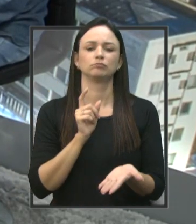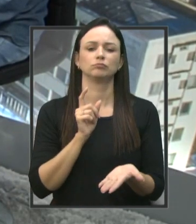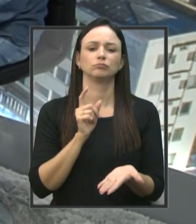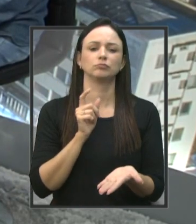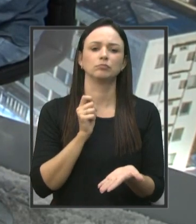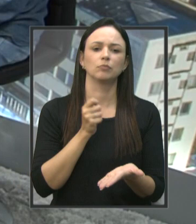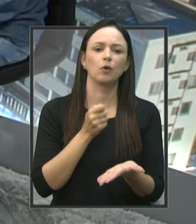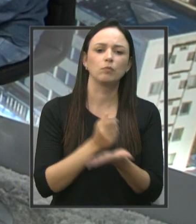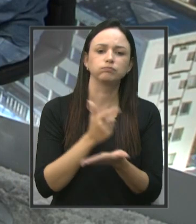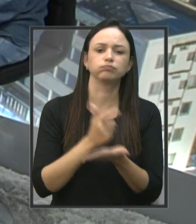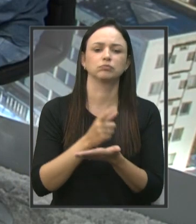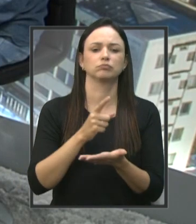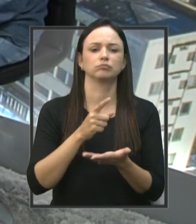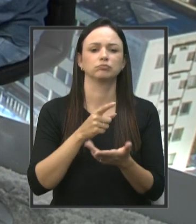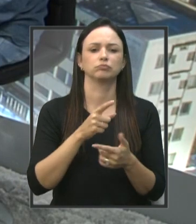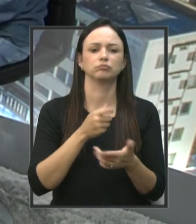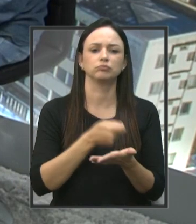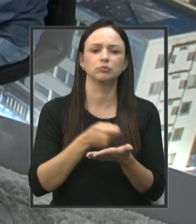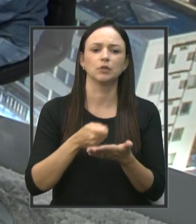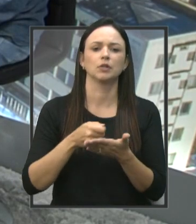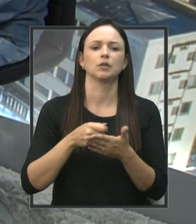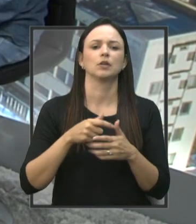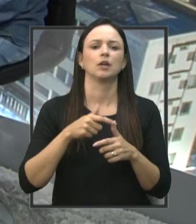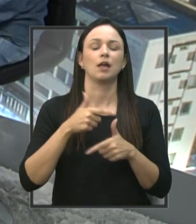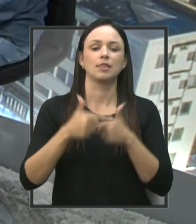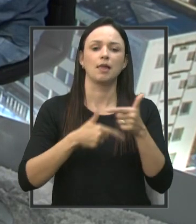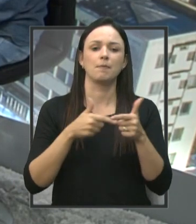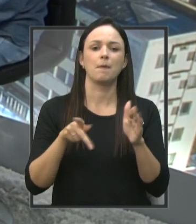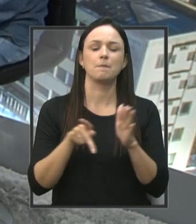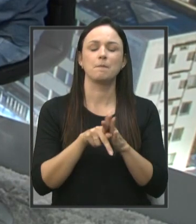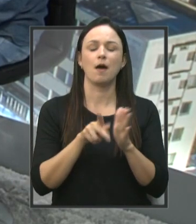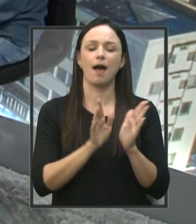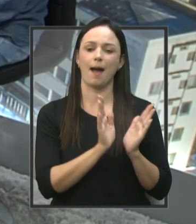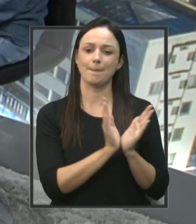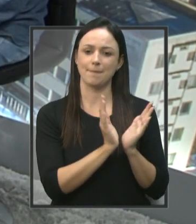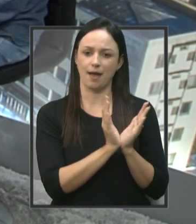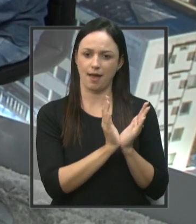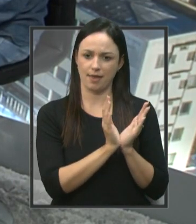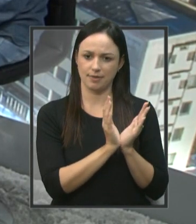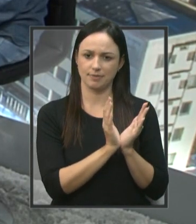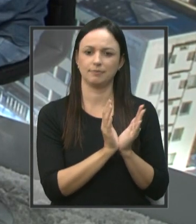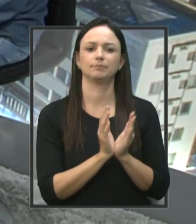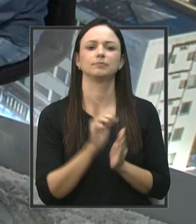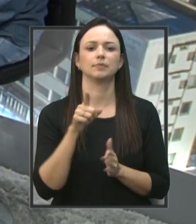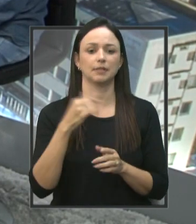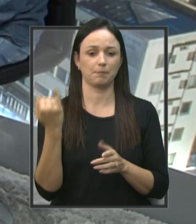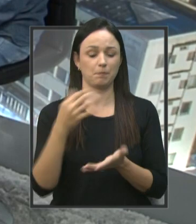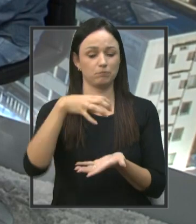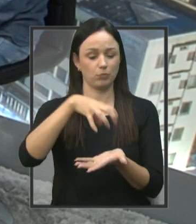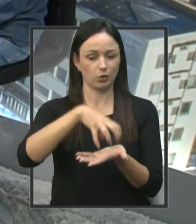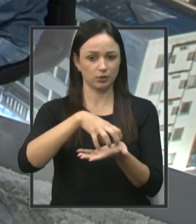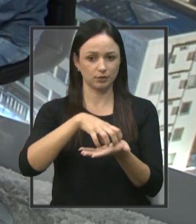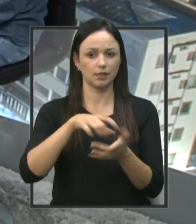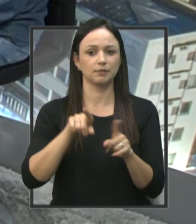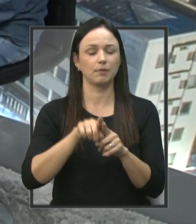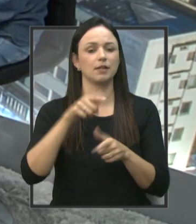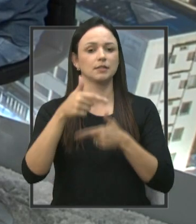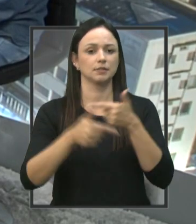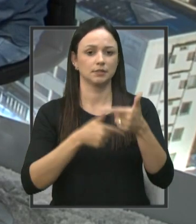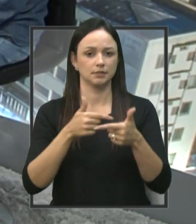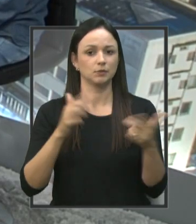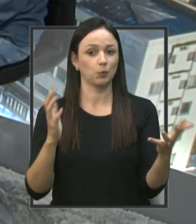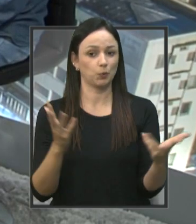enfim, para o desenvolvimento dos serviços prestados pela APAI aqui de Jaú. Também é uma importante instituição que presta um serviço de